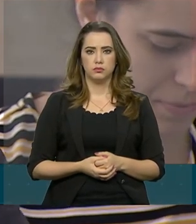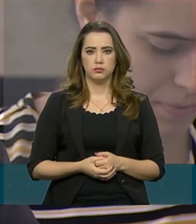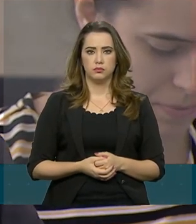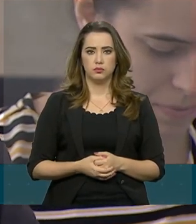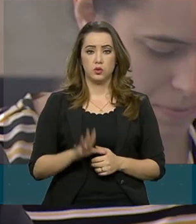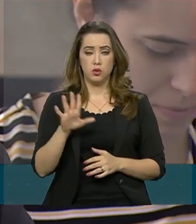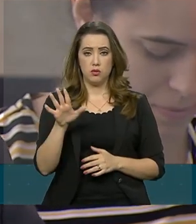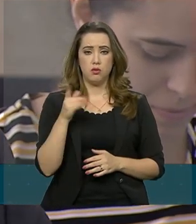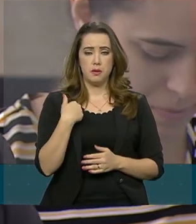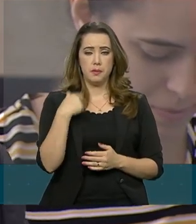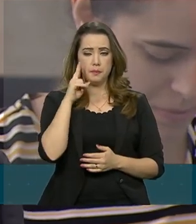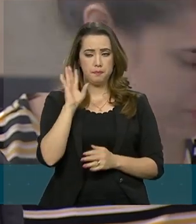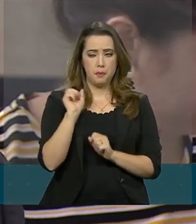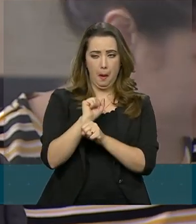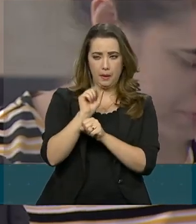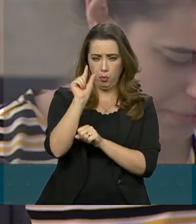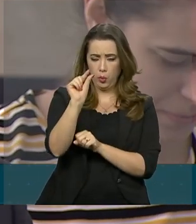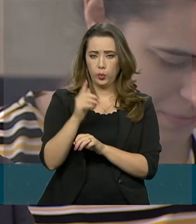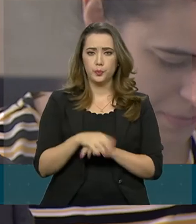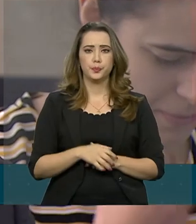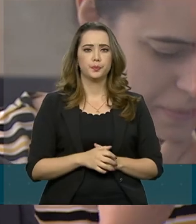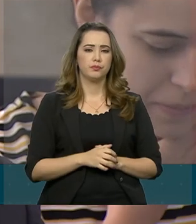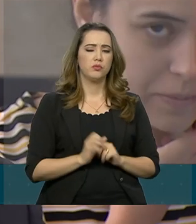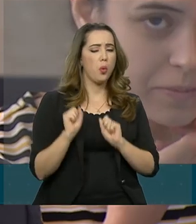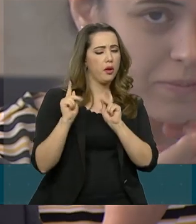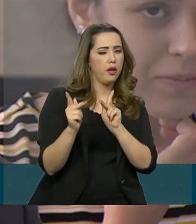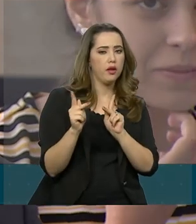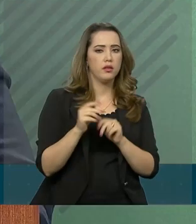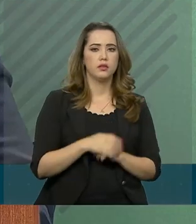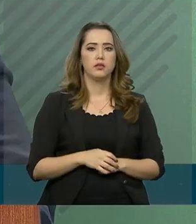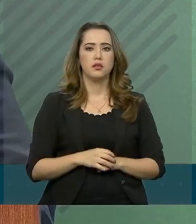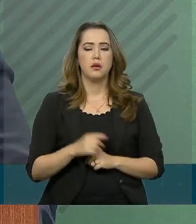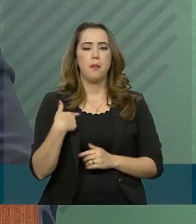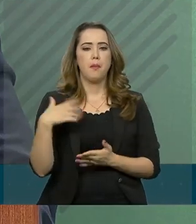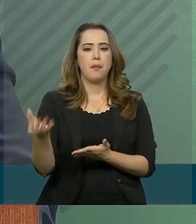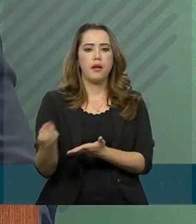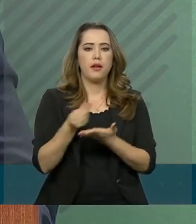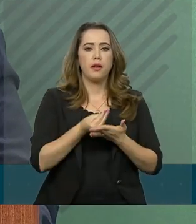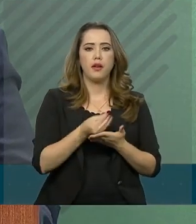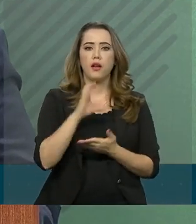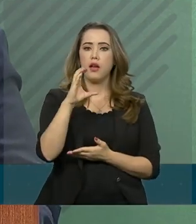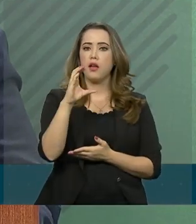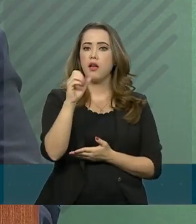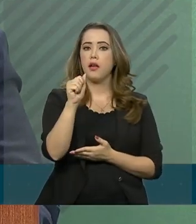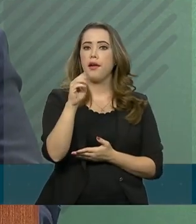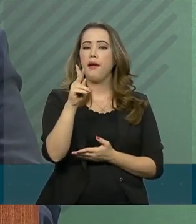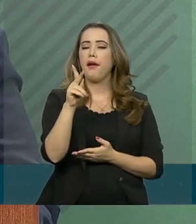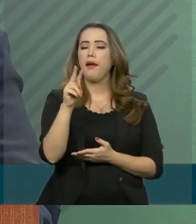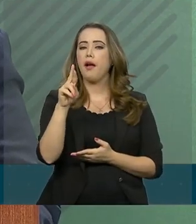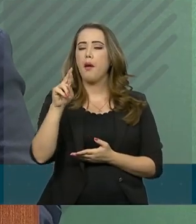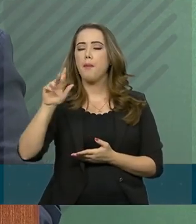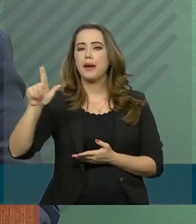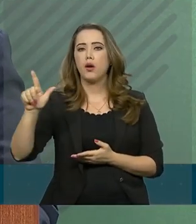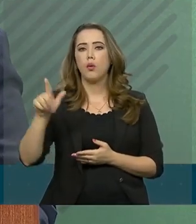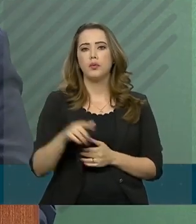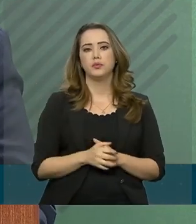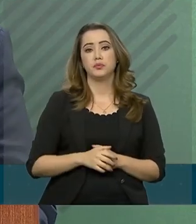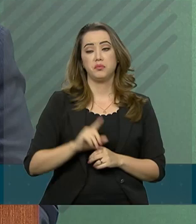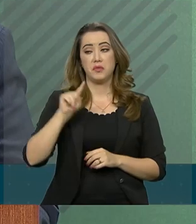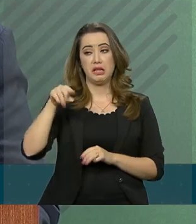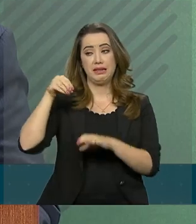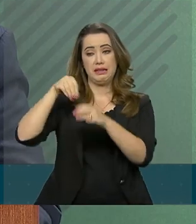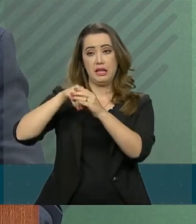Deixa eu pegar o meu cabral. Claro, claro, sem pressa. Sabe o que é cabral? Oi? Sabe o é cabral? Não. Cabral, nas